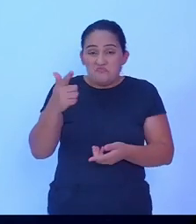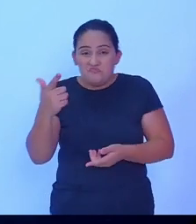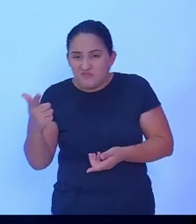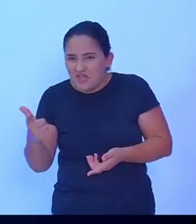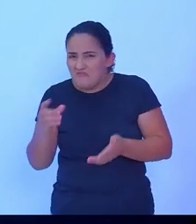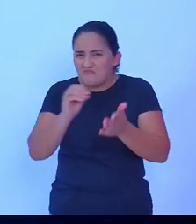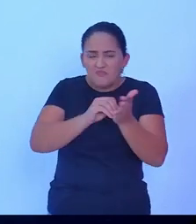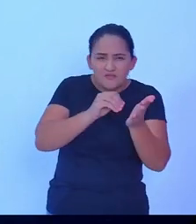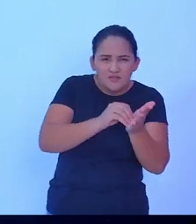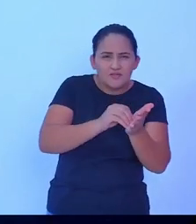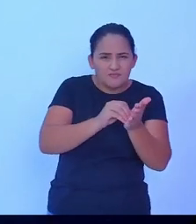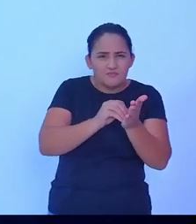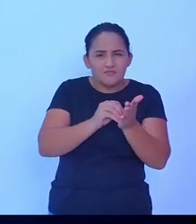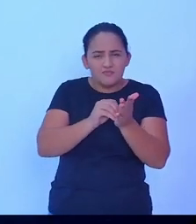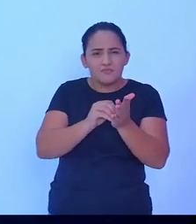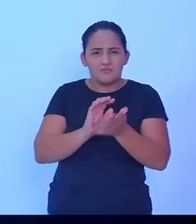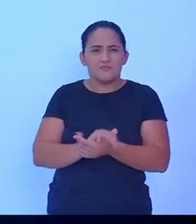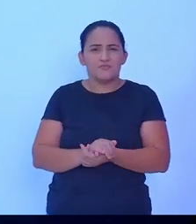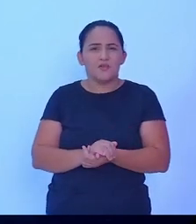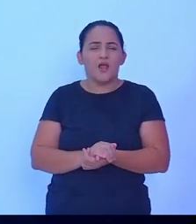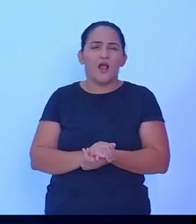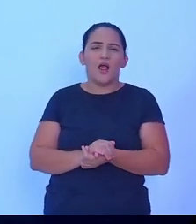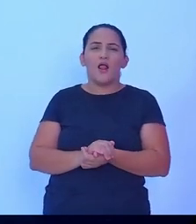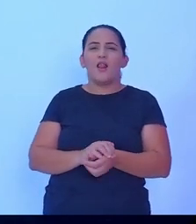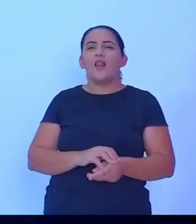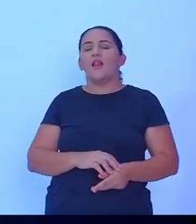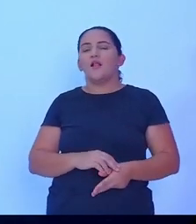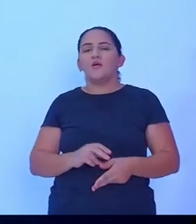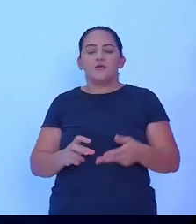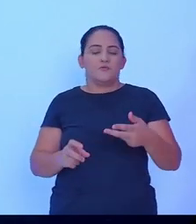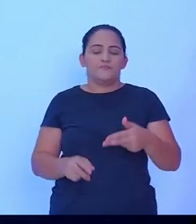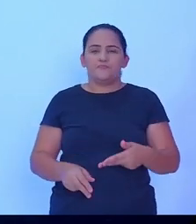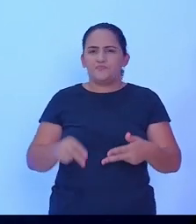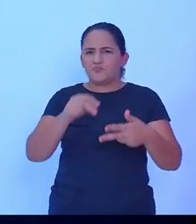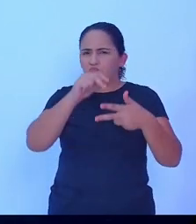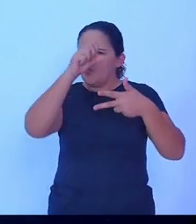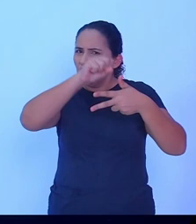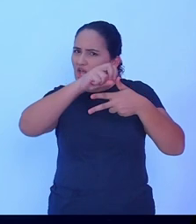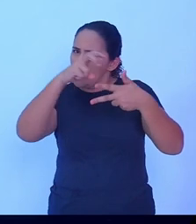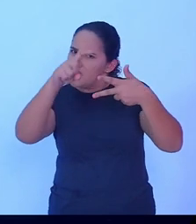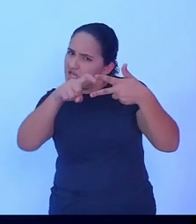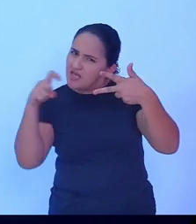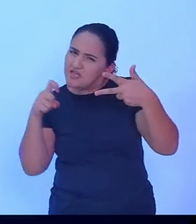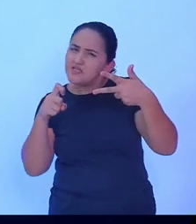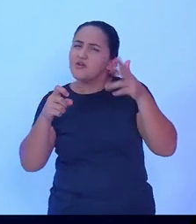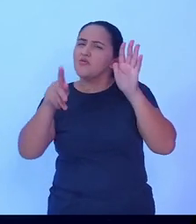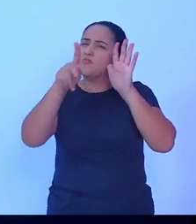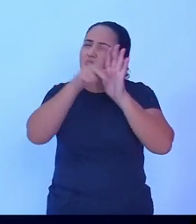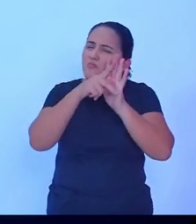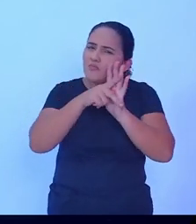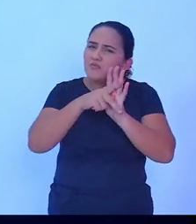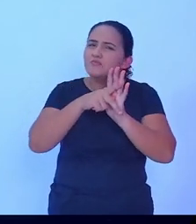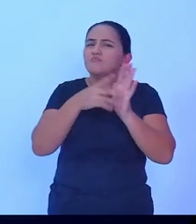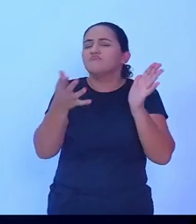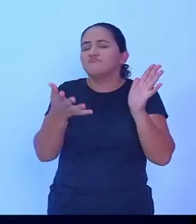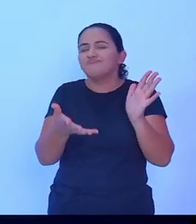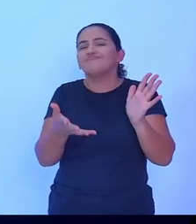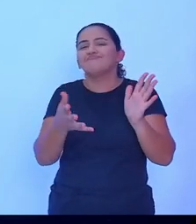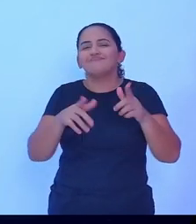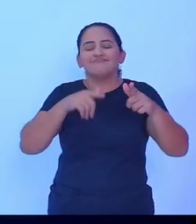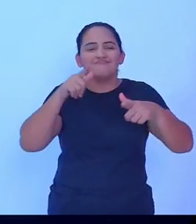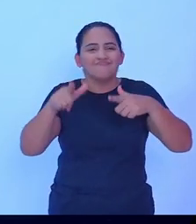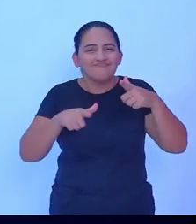do poder executivo elaborar projeto e estar realmente trabalhando com esse